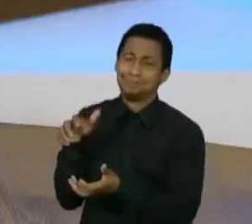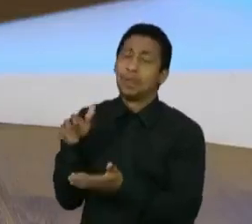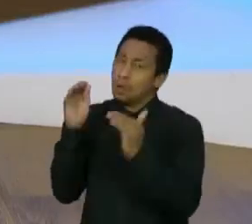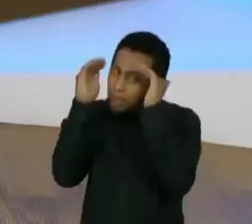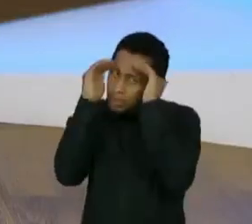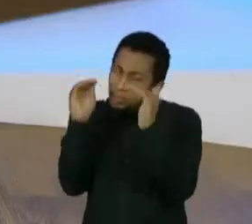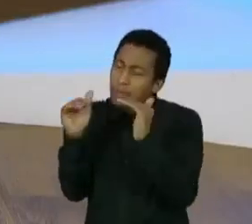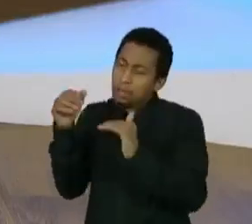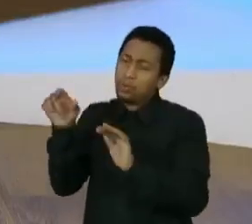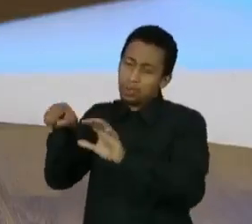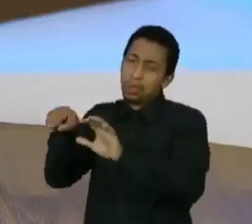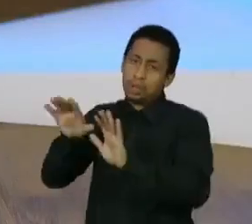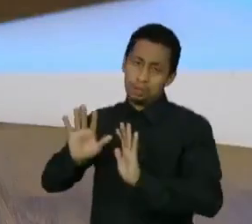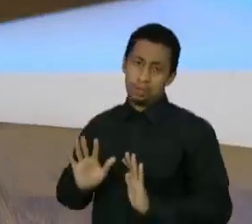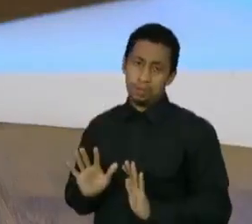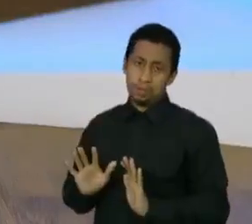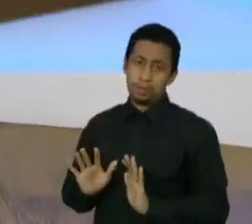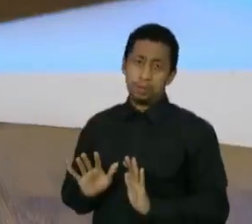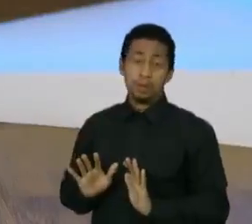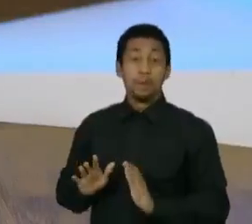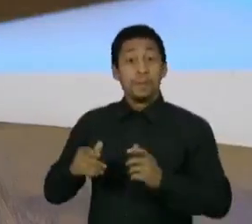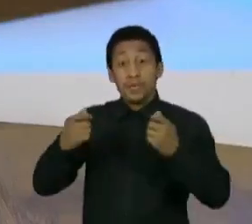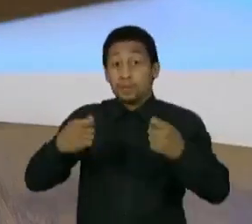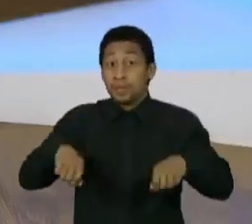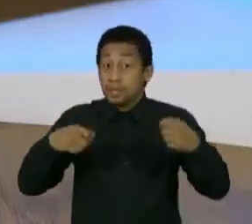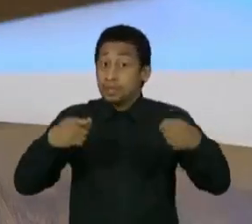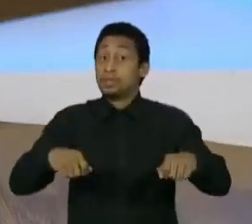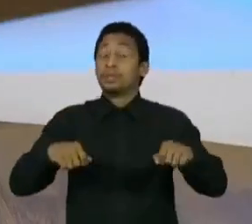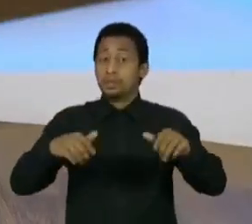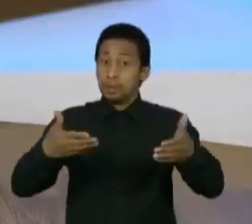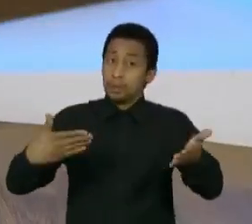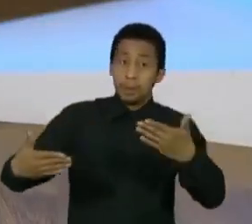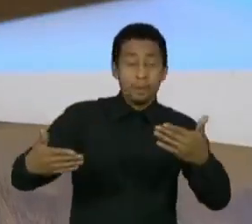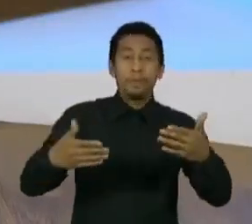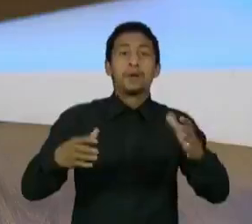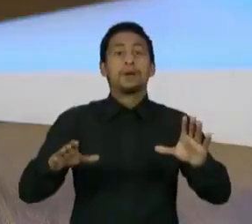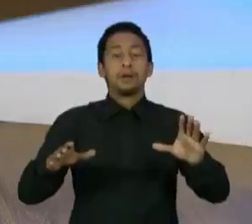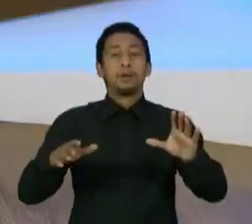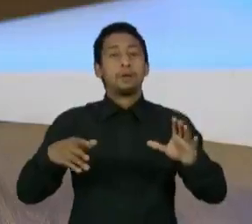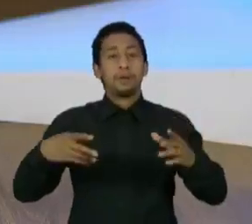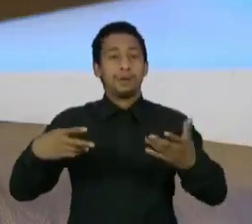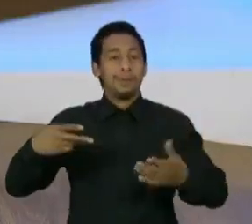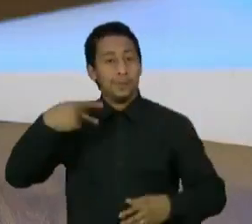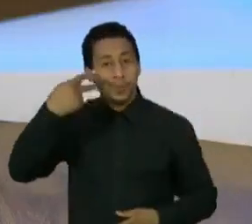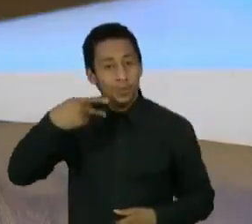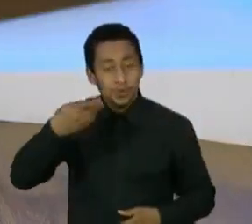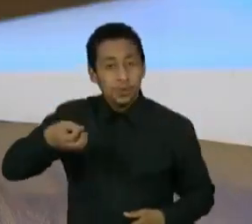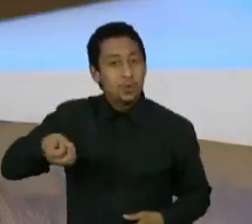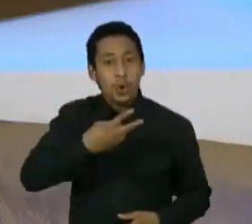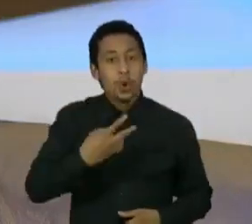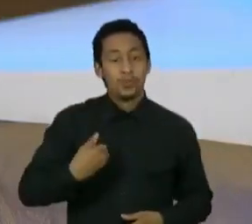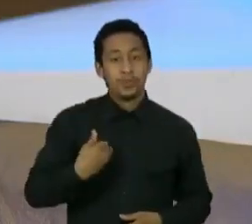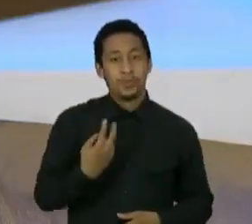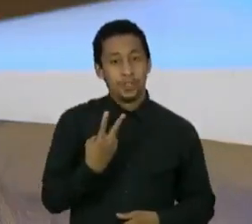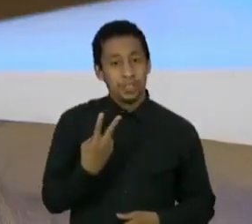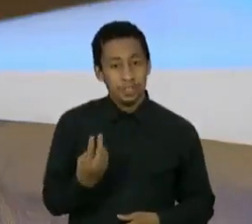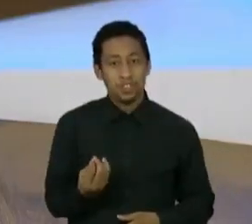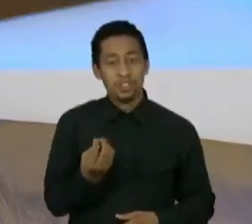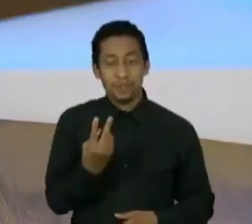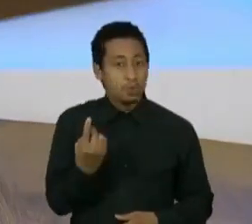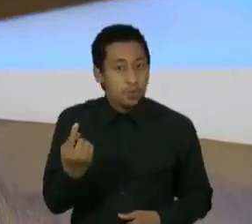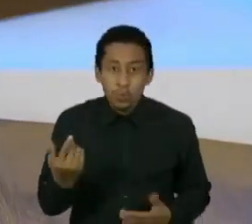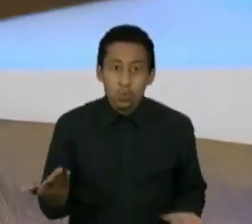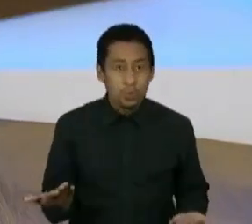respeito à história dele, mas a gente tem que falar dos congressistas de 20, 21 anos, povo trans, pretos,